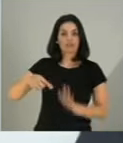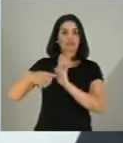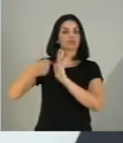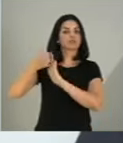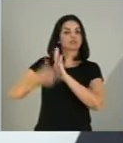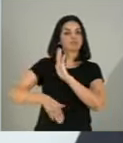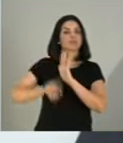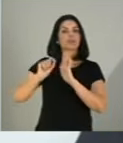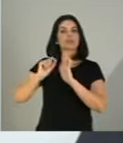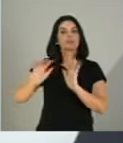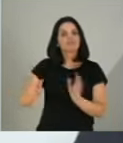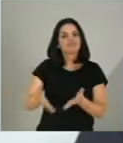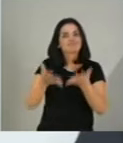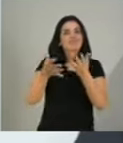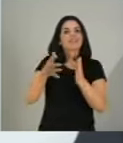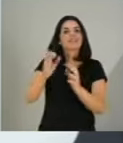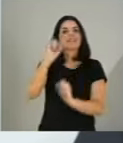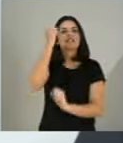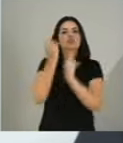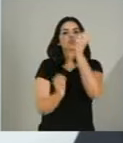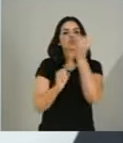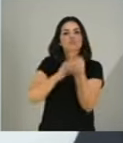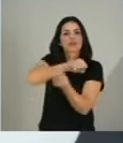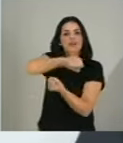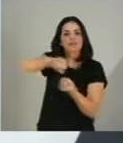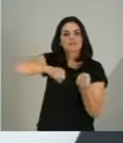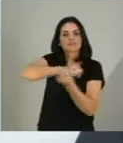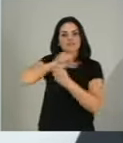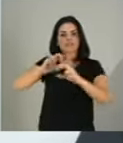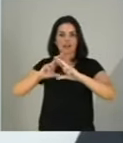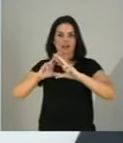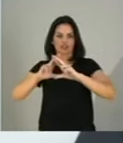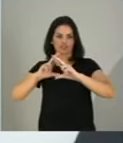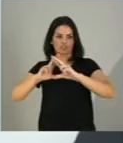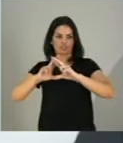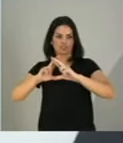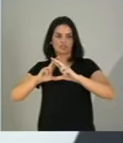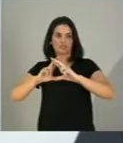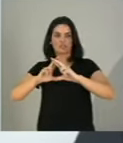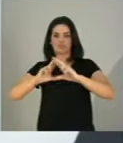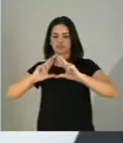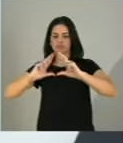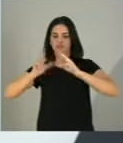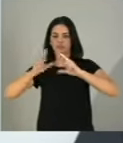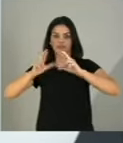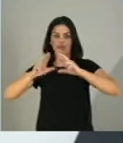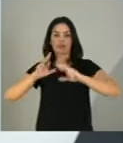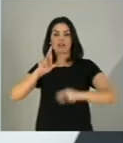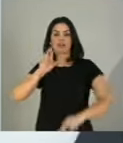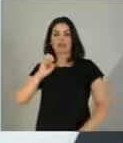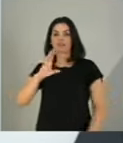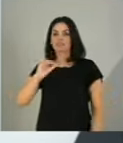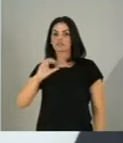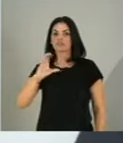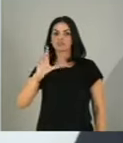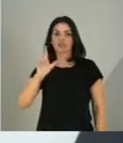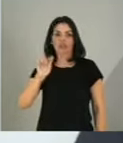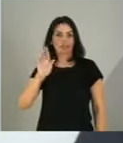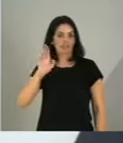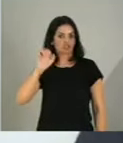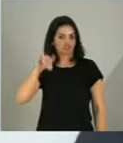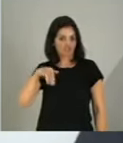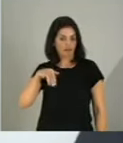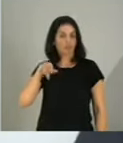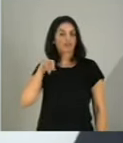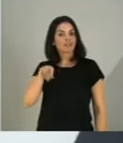incentivos à indústria de reciclagem. Também é muito importante que ele crie ainda o fundo de apoio para as ações voltadas